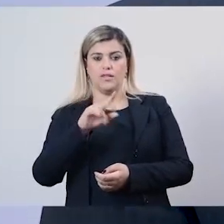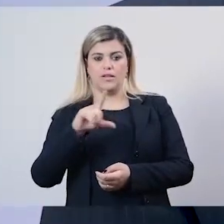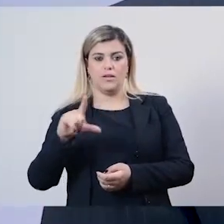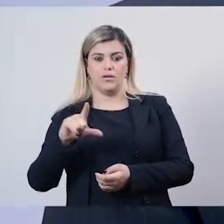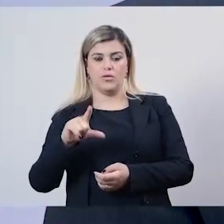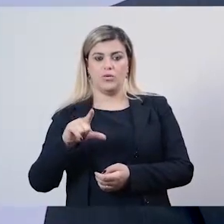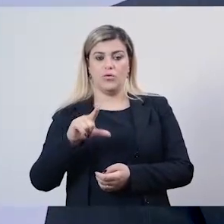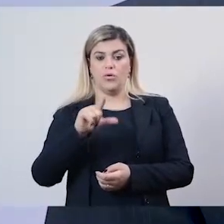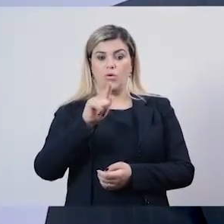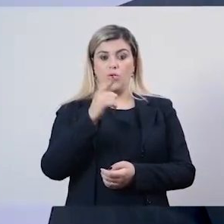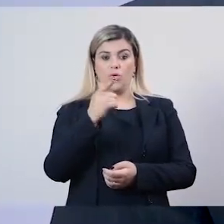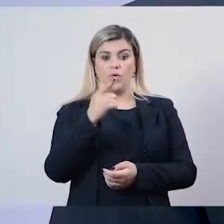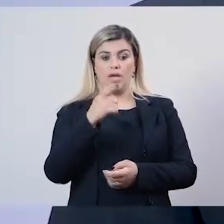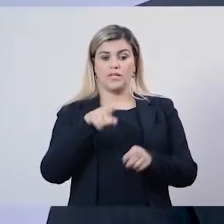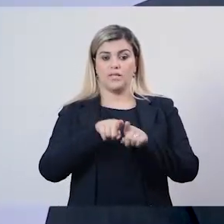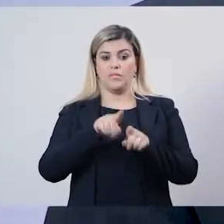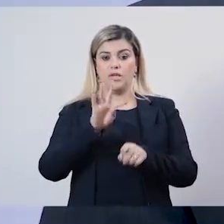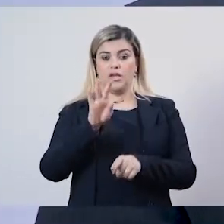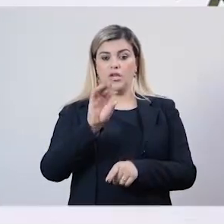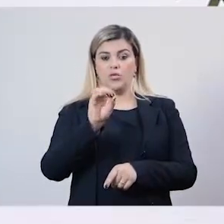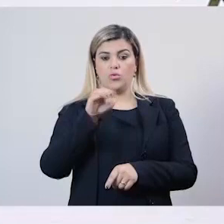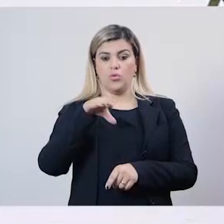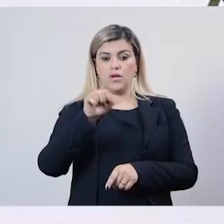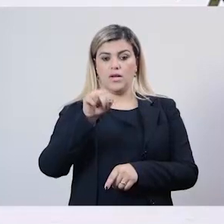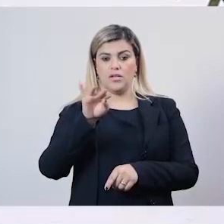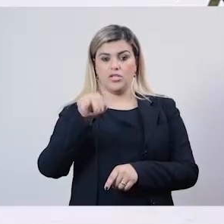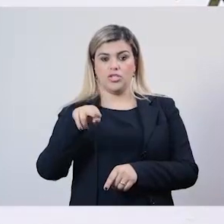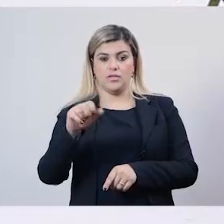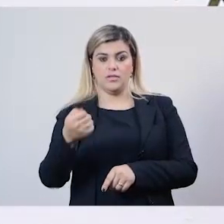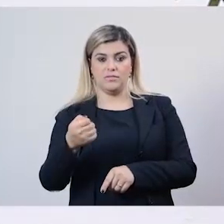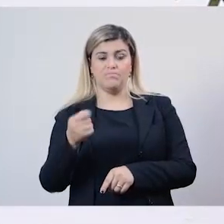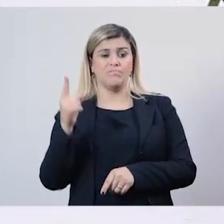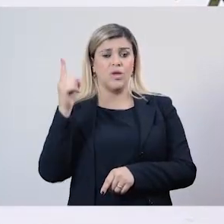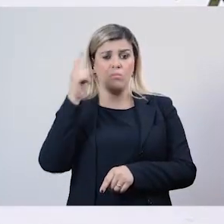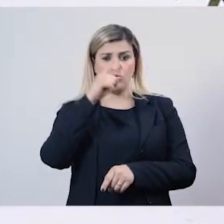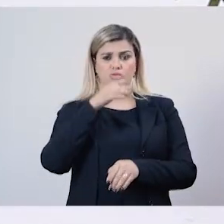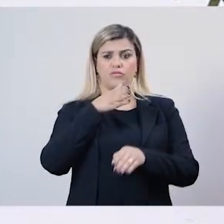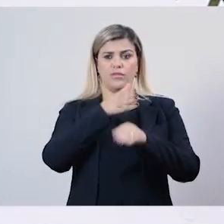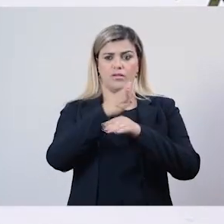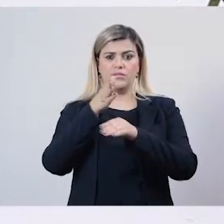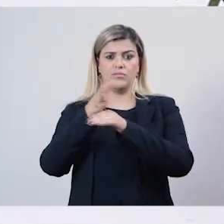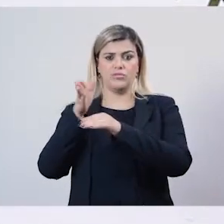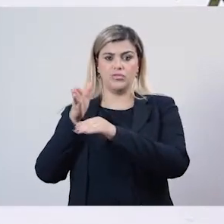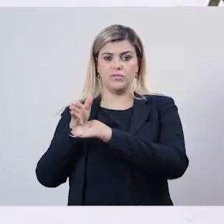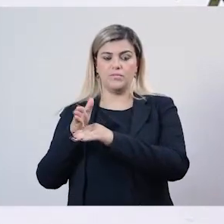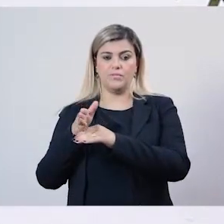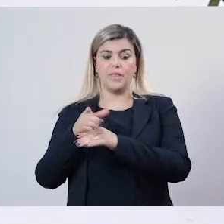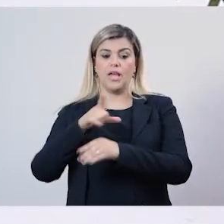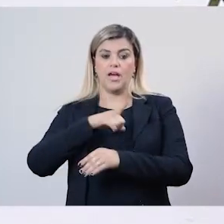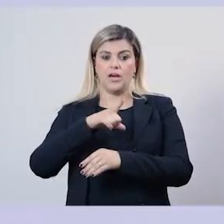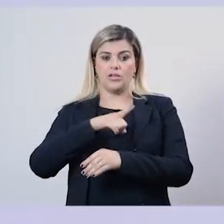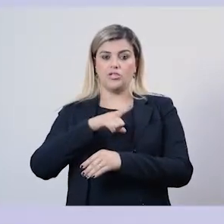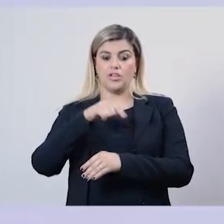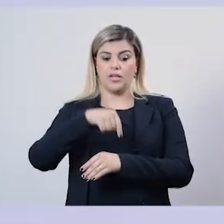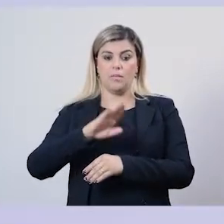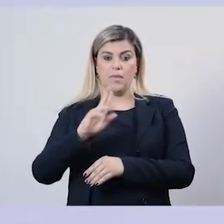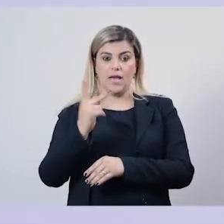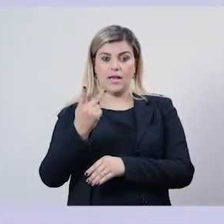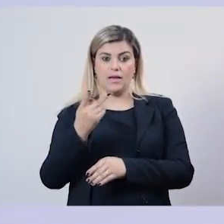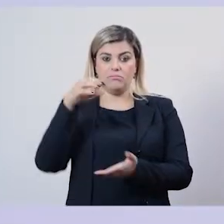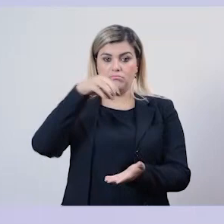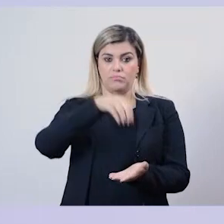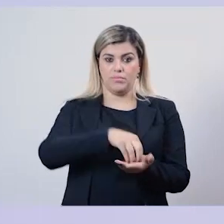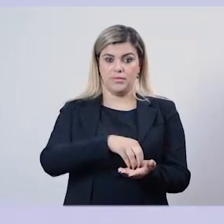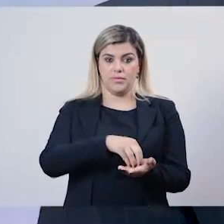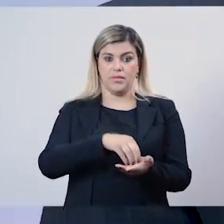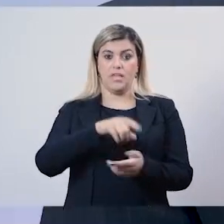Muito difícil de fiscalizar, de atuar. Imagina, imagina. Vocês tinham a sede instalada em BH e tinha outras subsedes